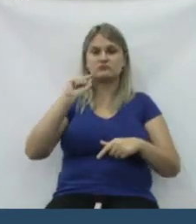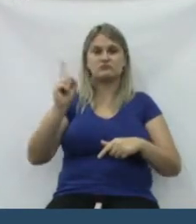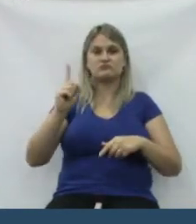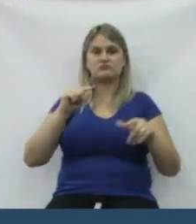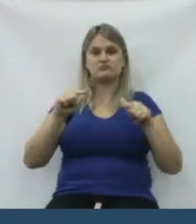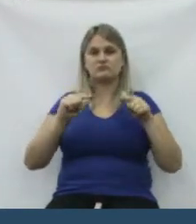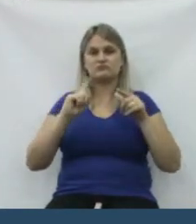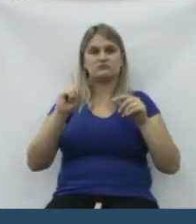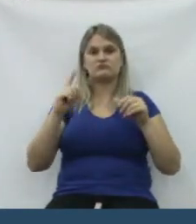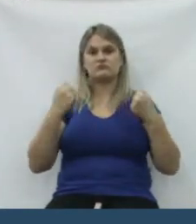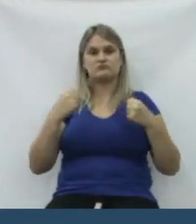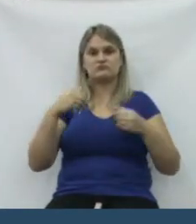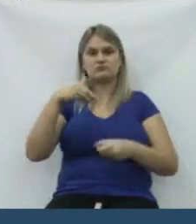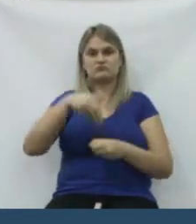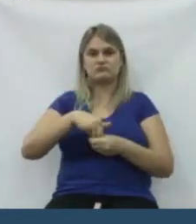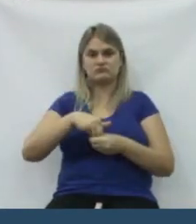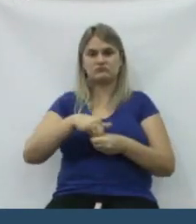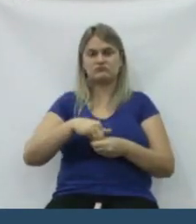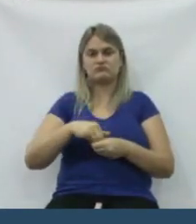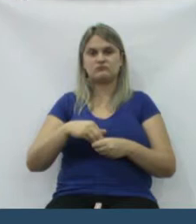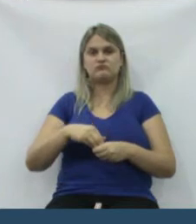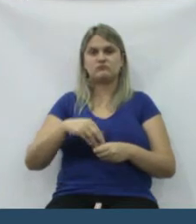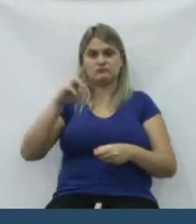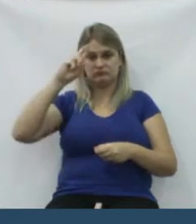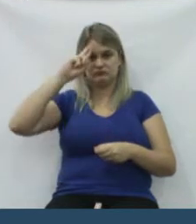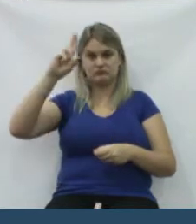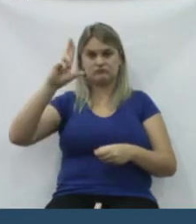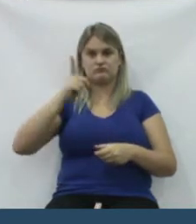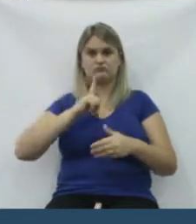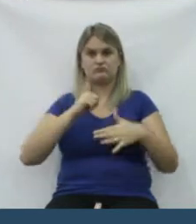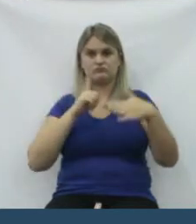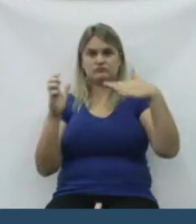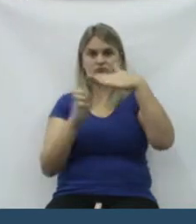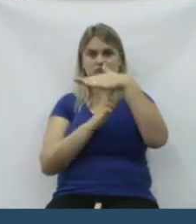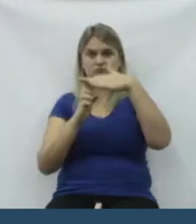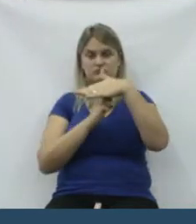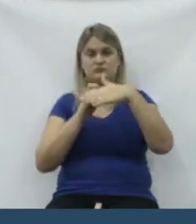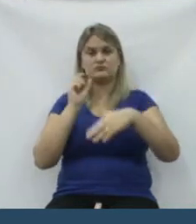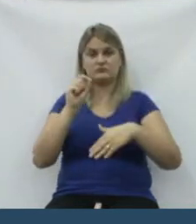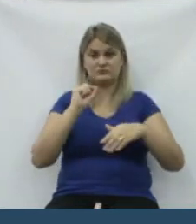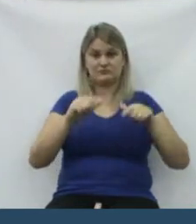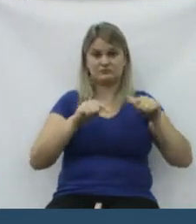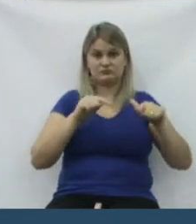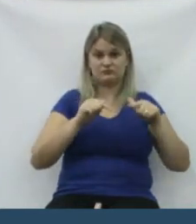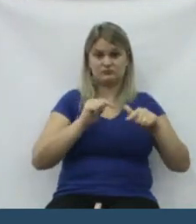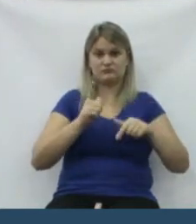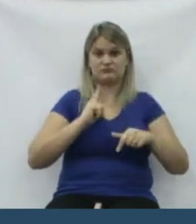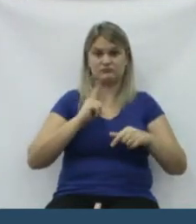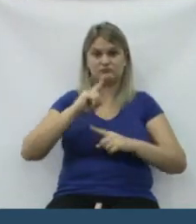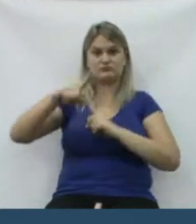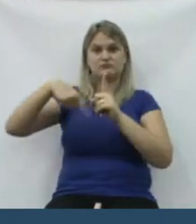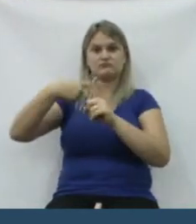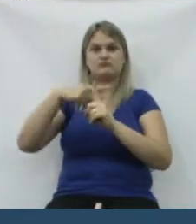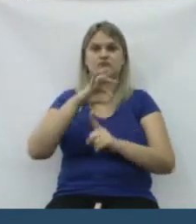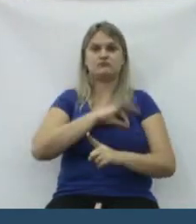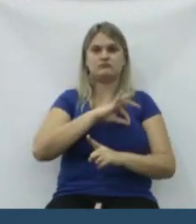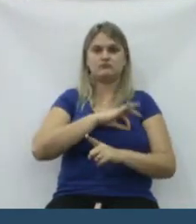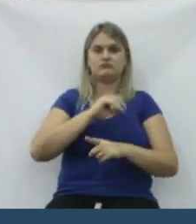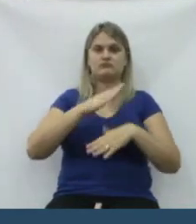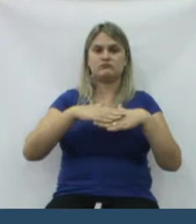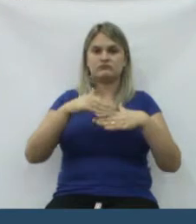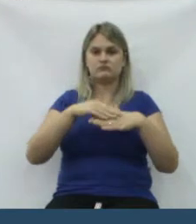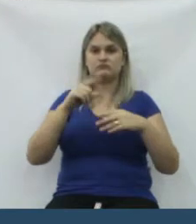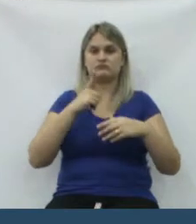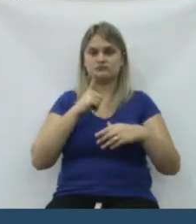cara que não trabalha não tem que votar. Os patrões têm uma empresa. O cara que trabalha tem aumento.